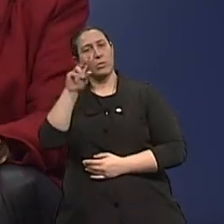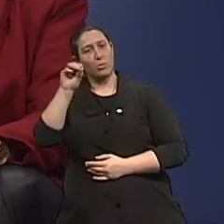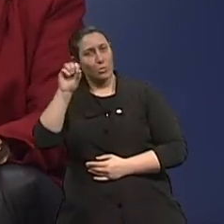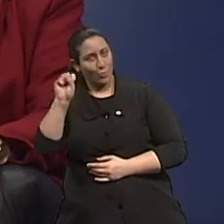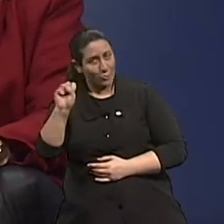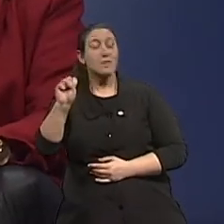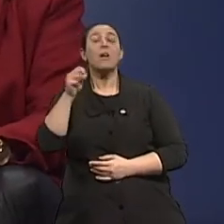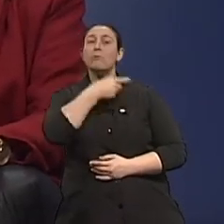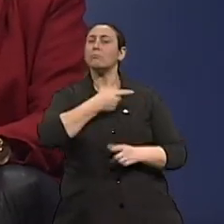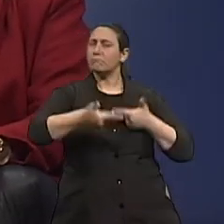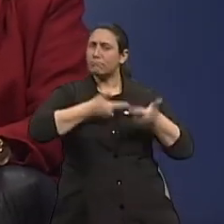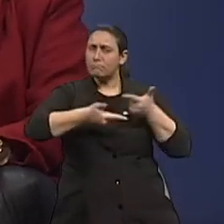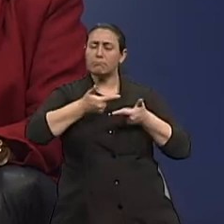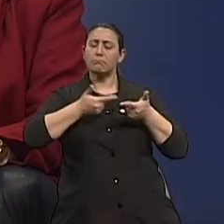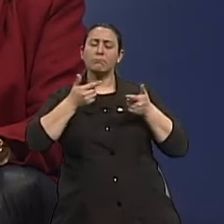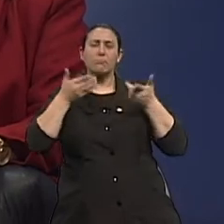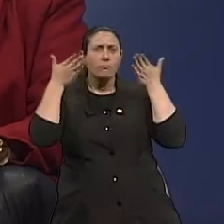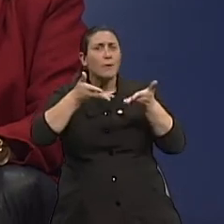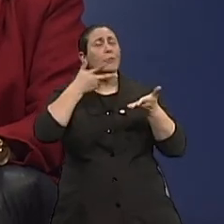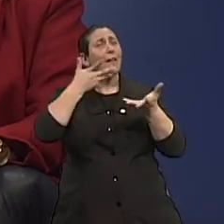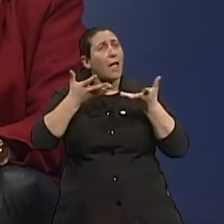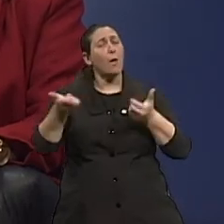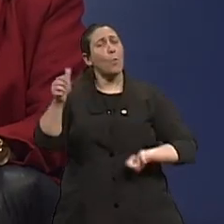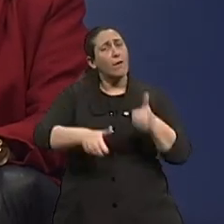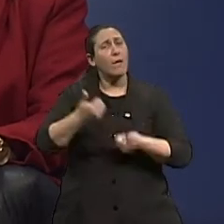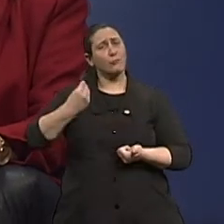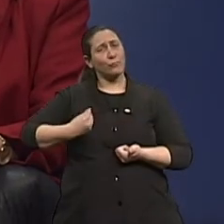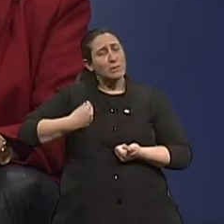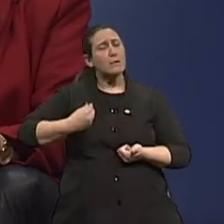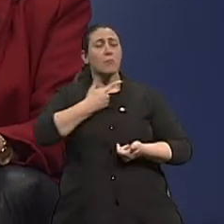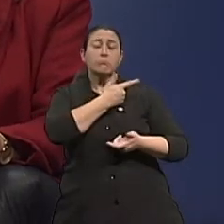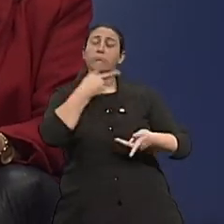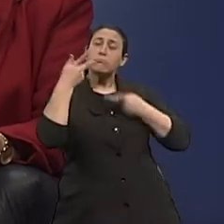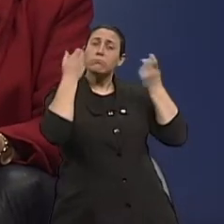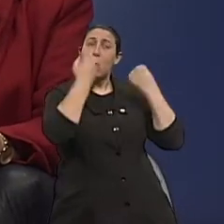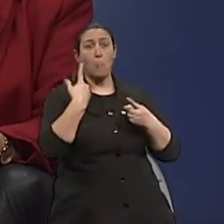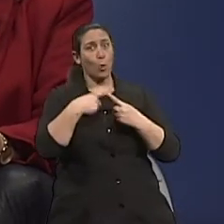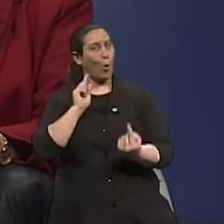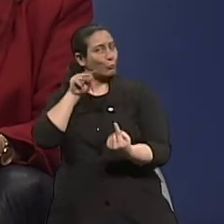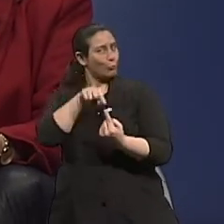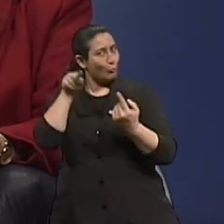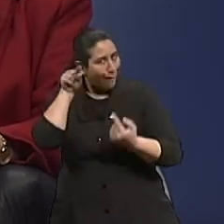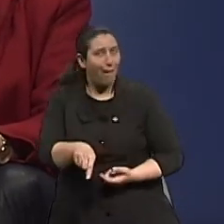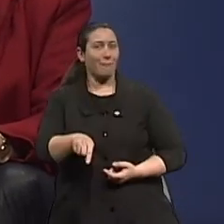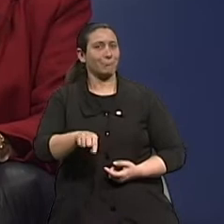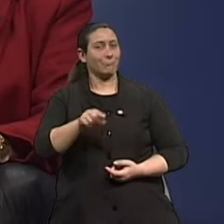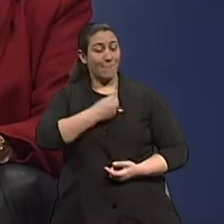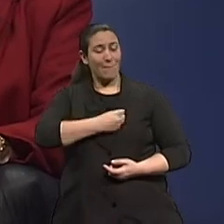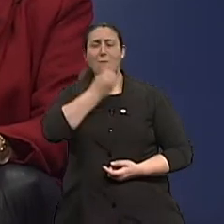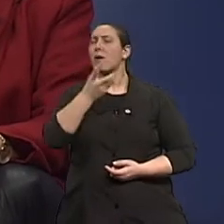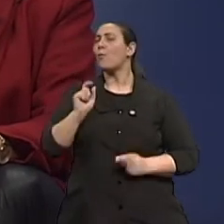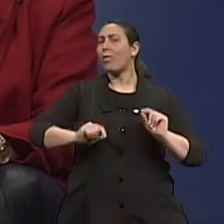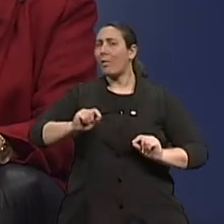importantíssimas para que a gente possa ter mais vida com mais qualidade, que é o nosso objetivo aqui no Viva Bem, há